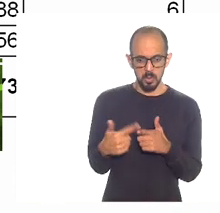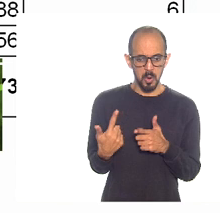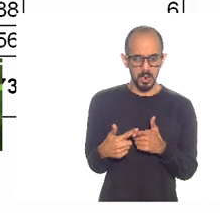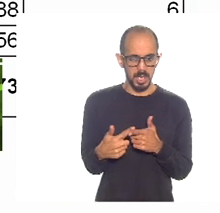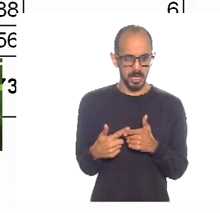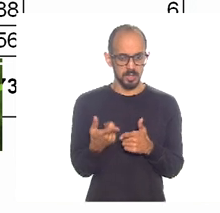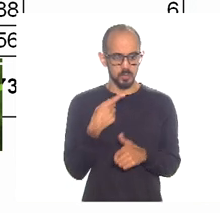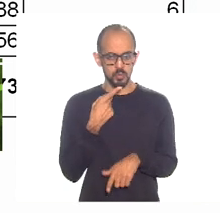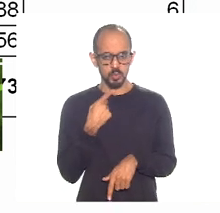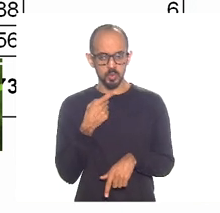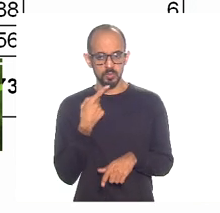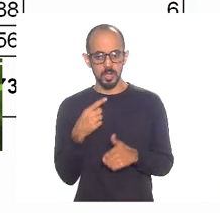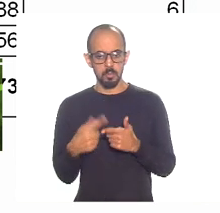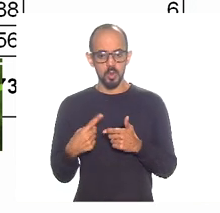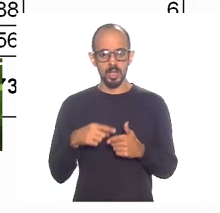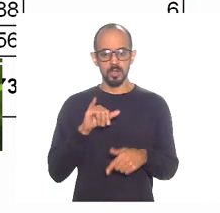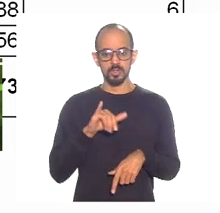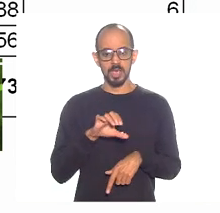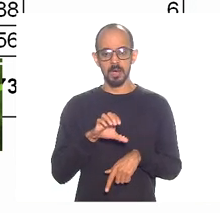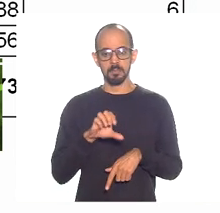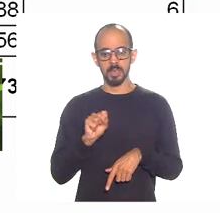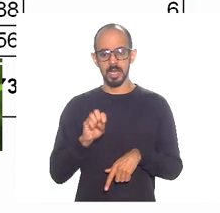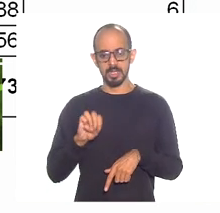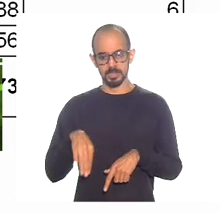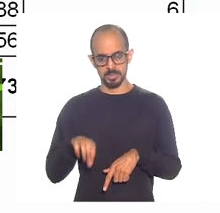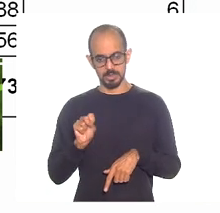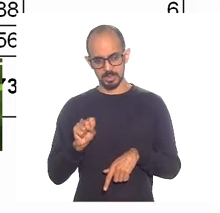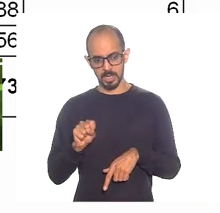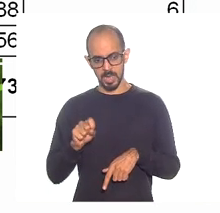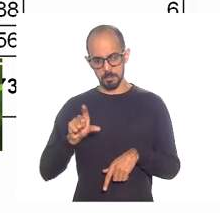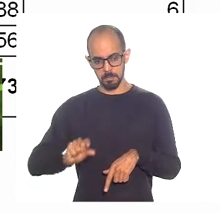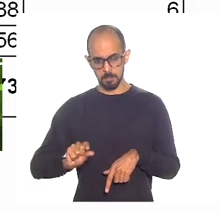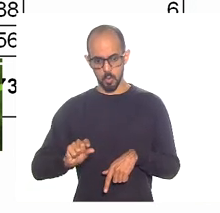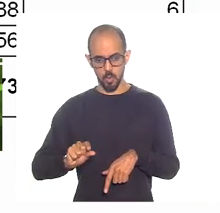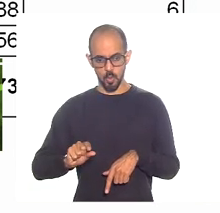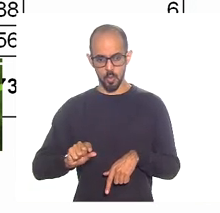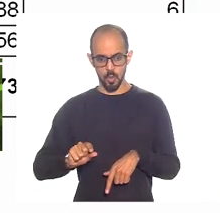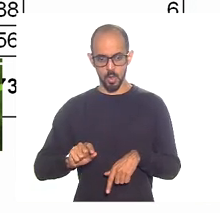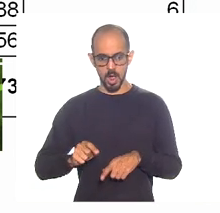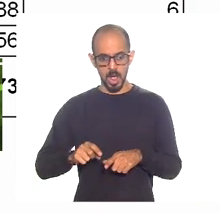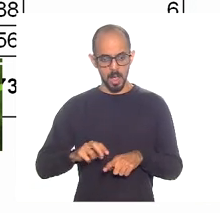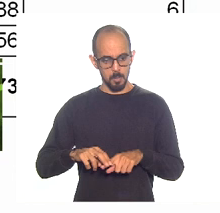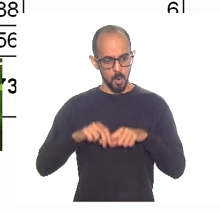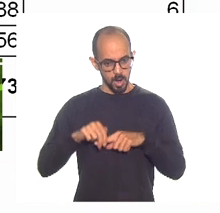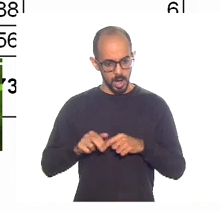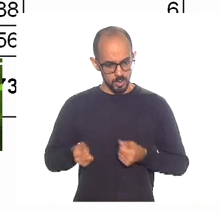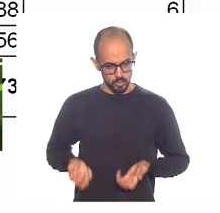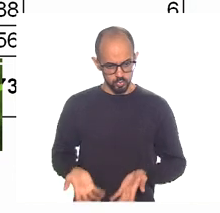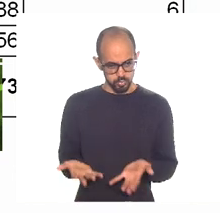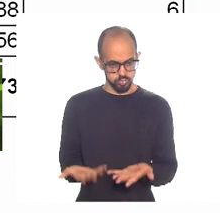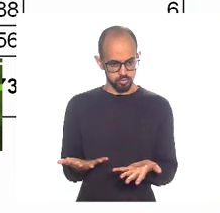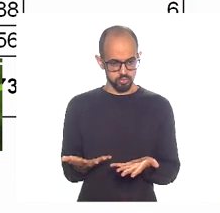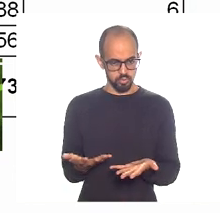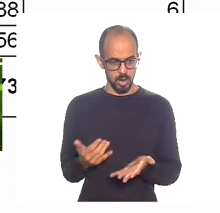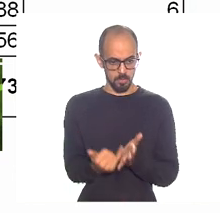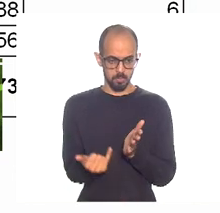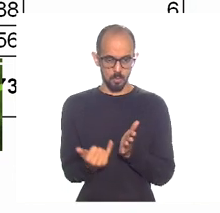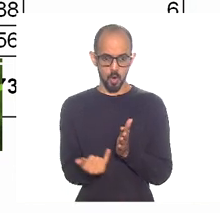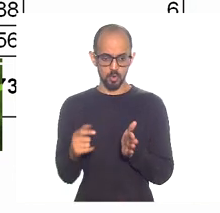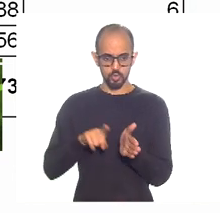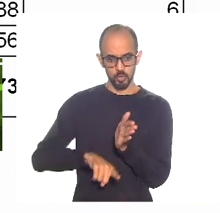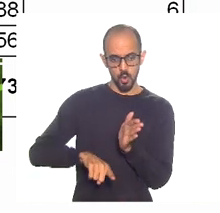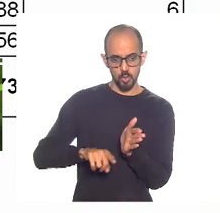que o ICMS nosso é tão baixo? É por causa dos incentivos fiscais? Não. Eu acho até que a gente tem que discutir os incentivos fiscais. O deputado Luiz Paulo